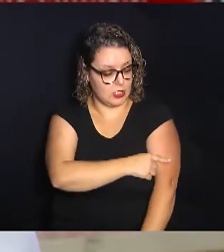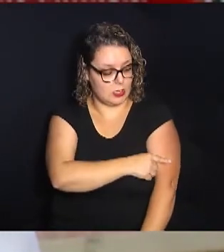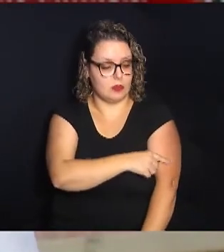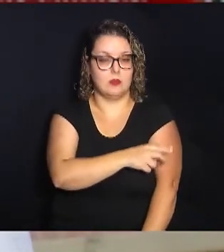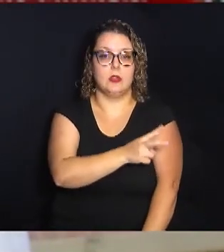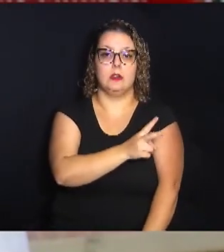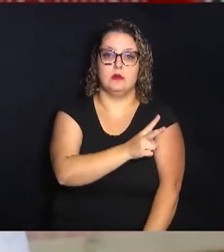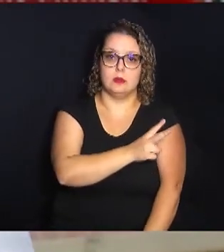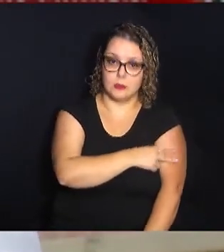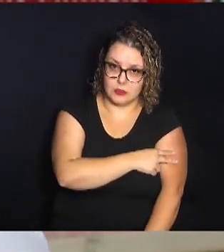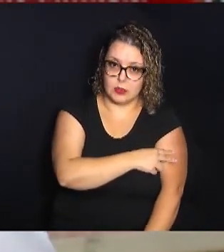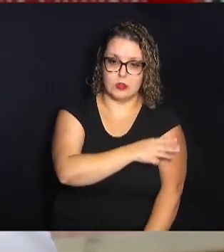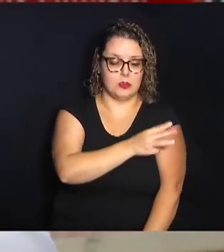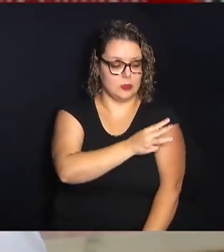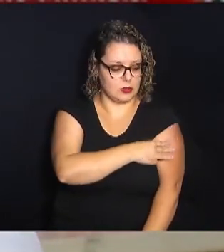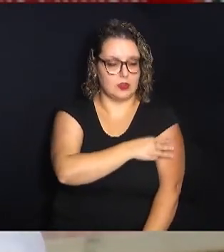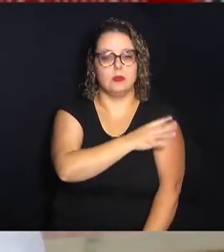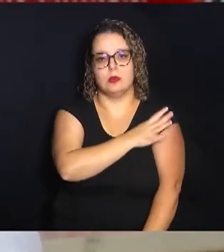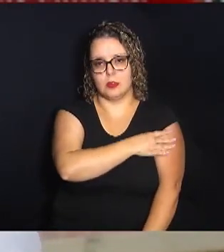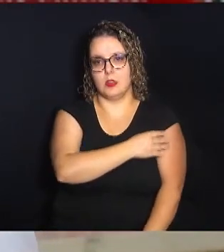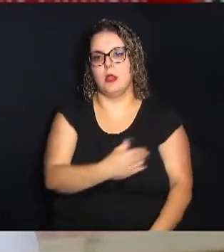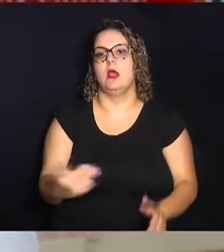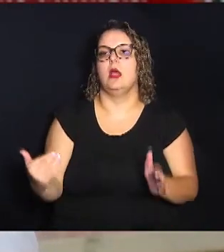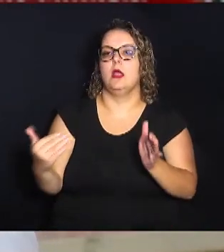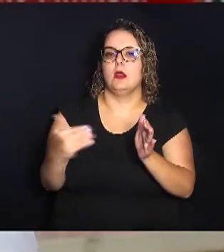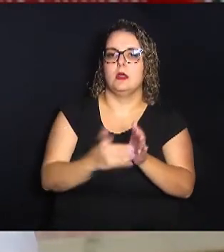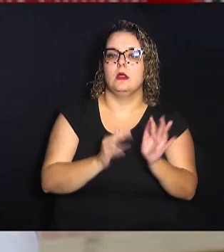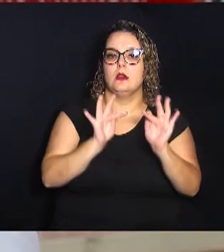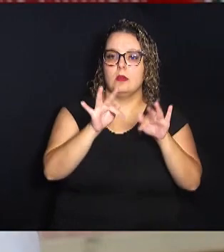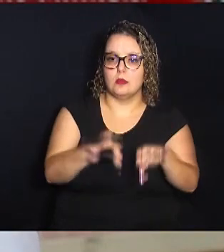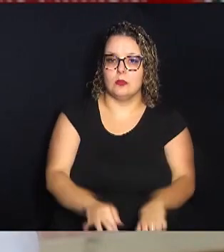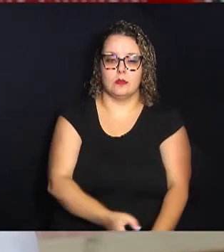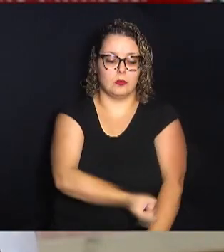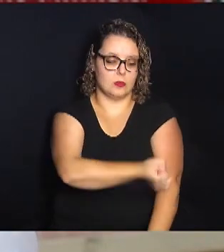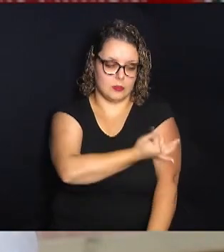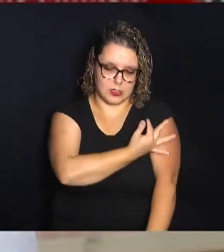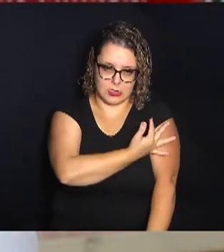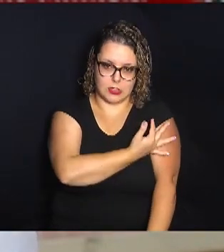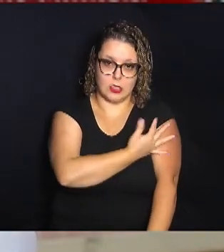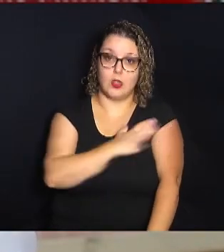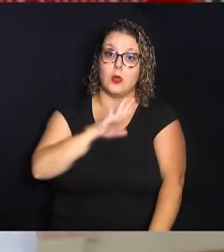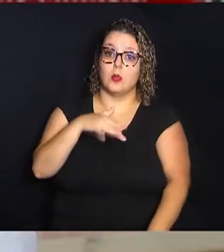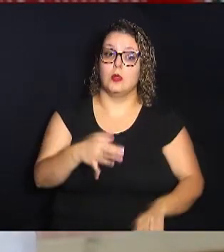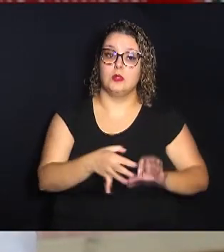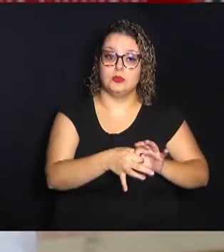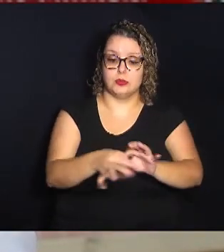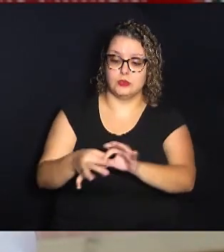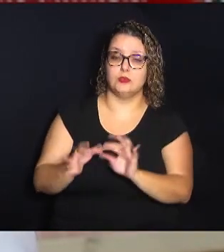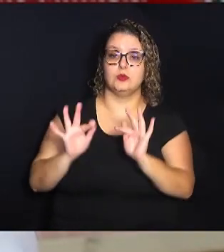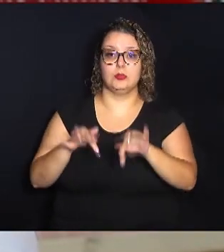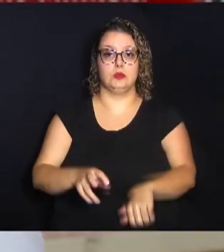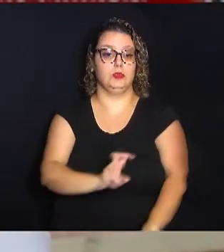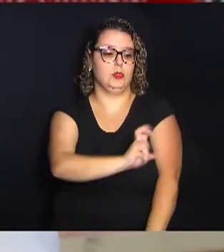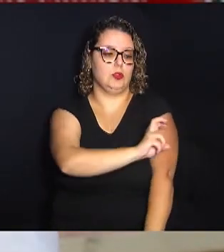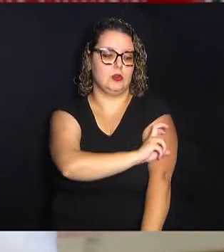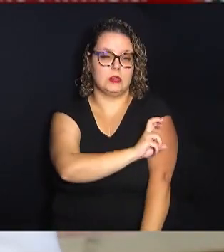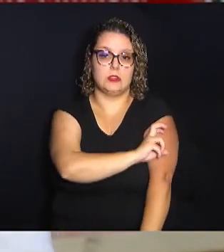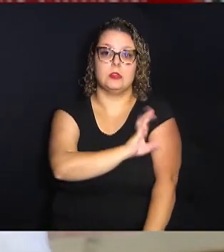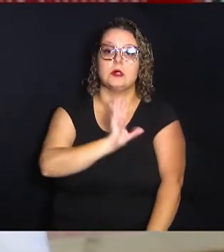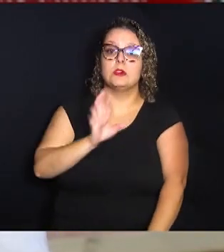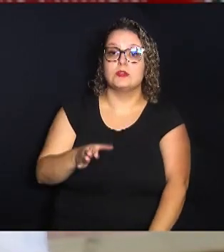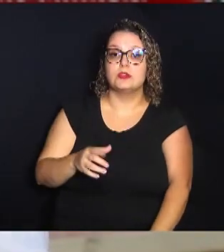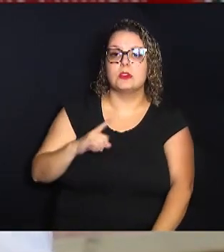gradativamente, segundo, terceiro, até ao término do ciclo. Quando eles terminam o ciclo do quinto ano, eles já têm uma